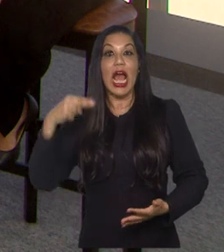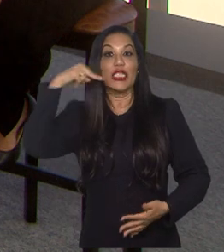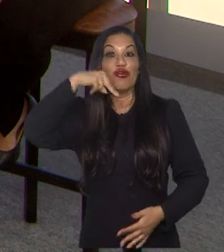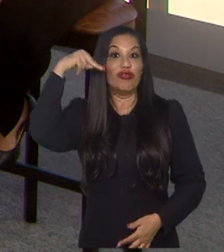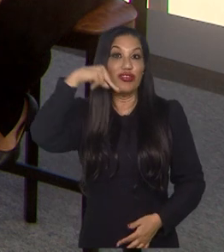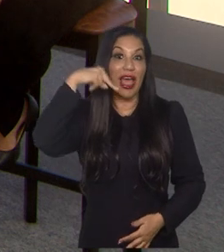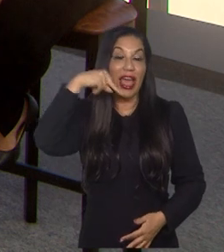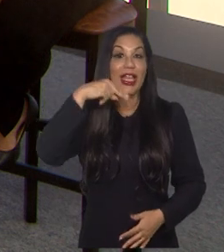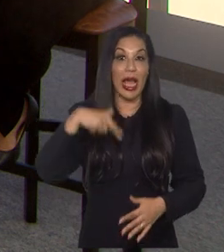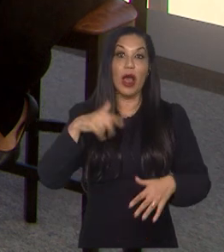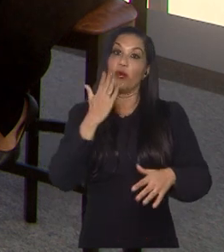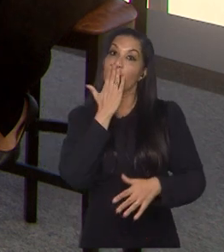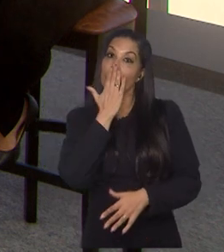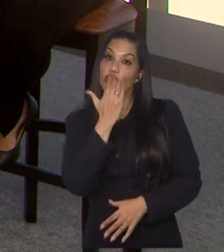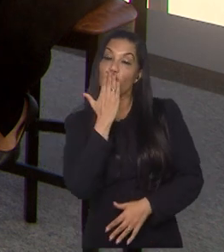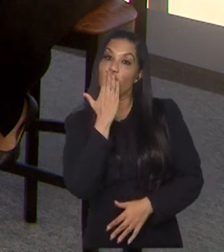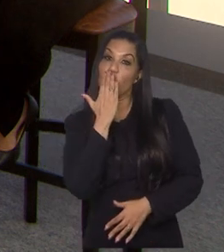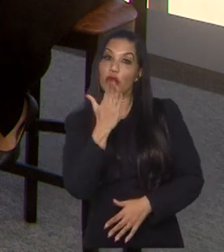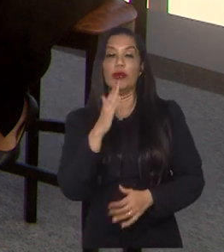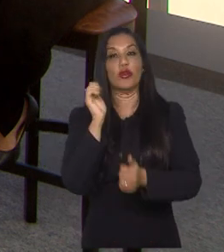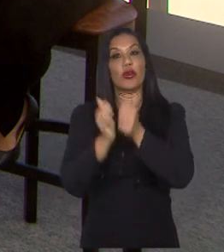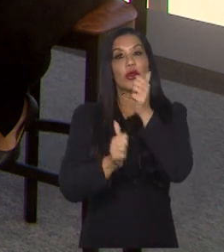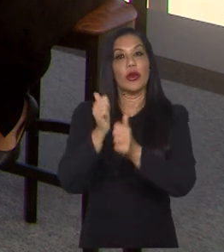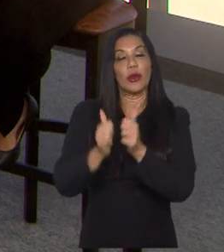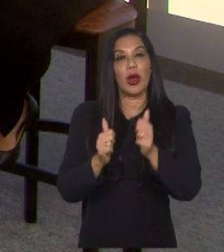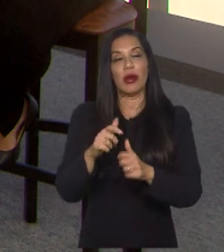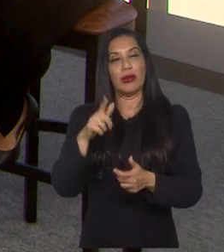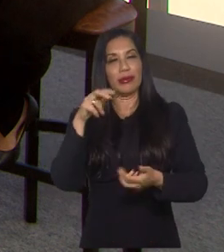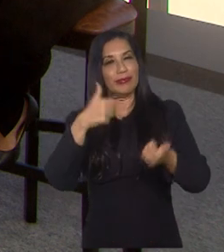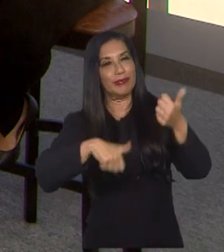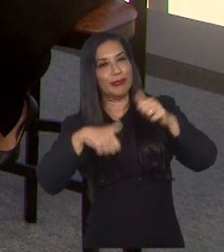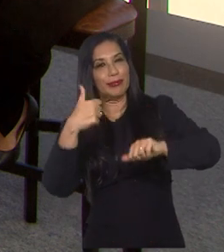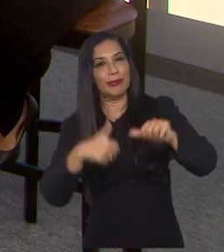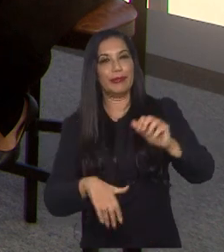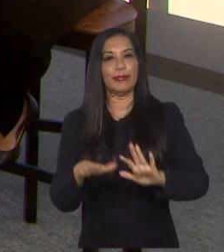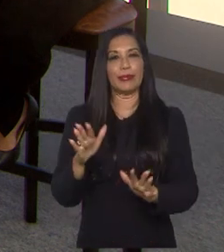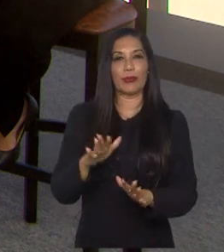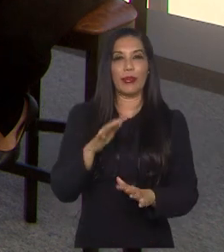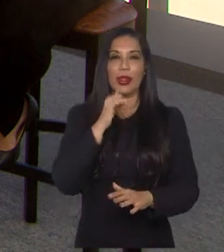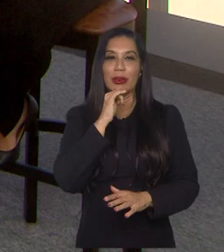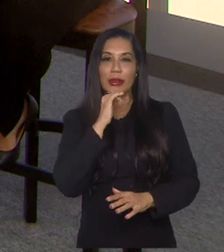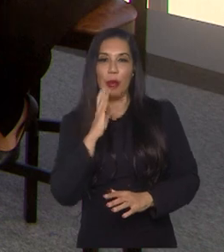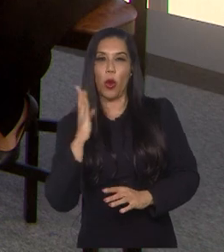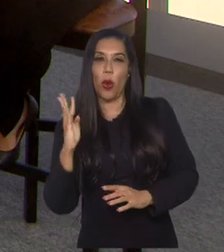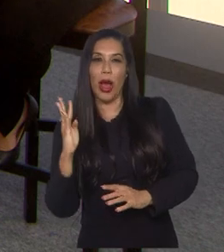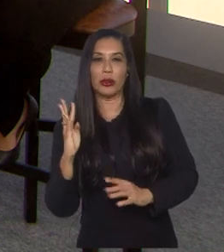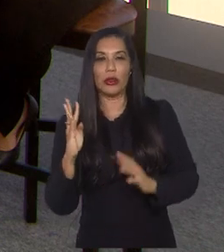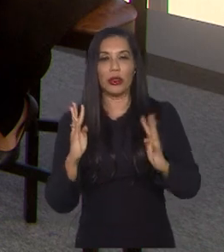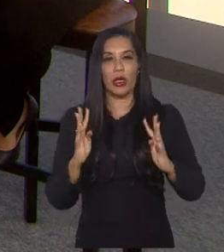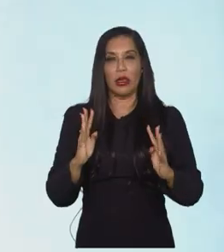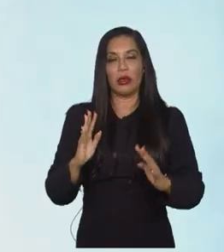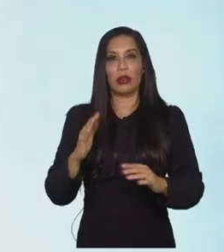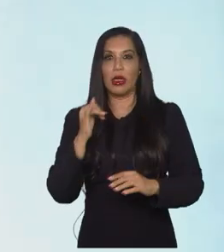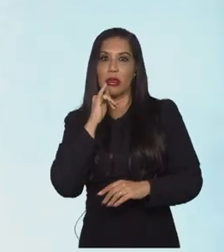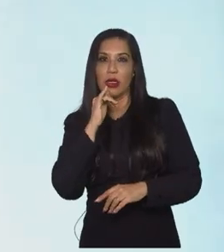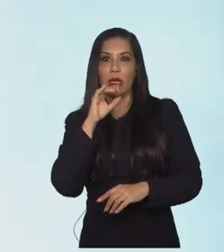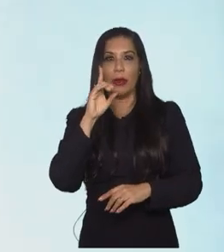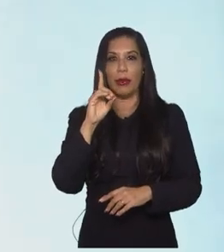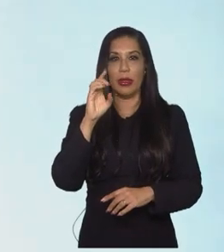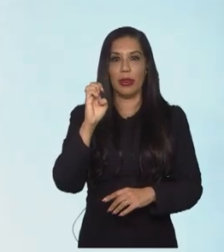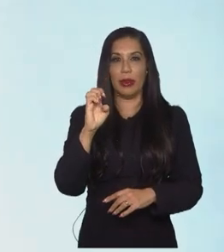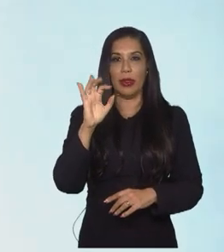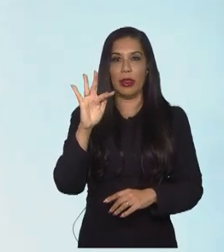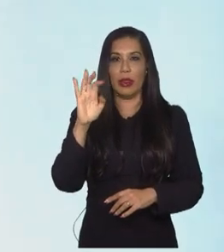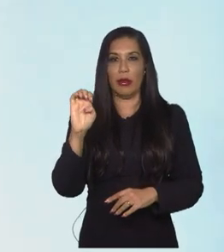Nigéria é uma equipe que a gente consegue observar ali, que tem uma linha de quatro bem visível defensivamente, mas no meio campo para